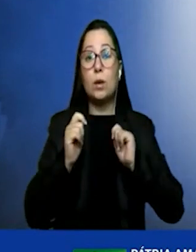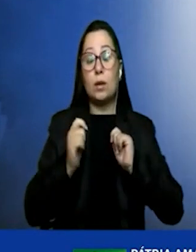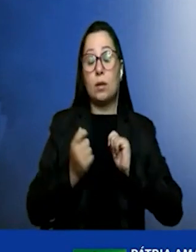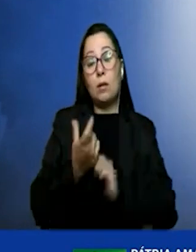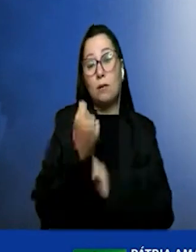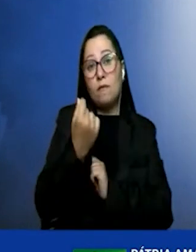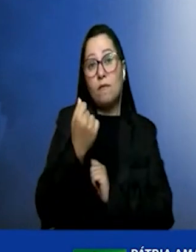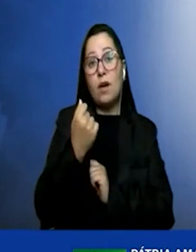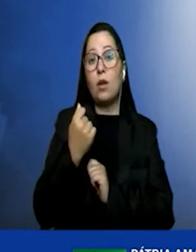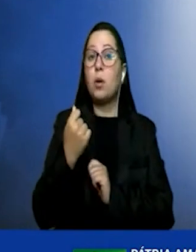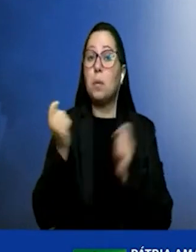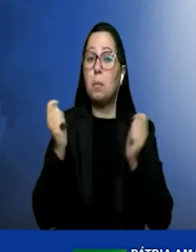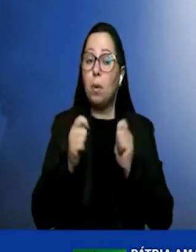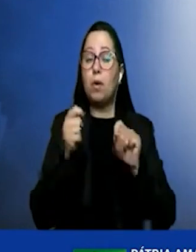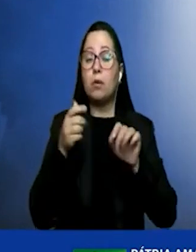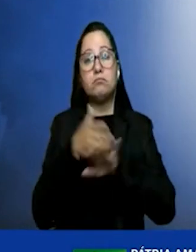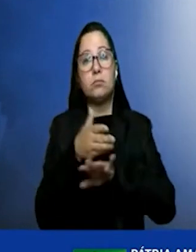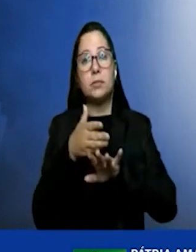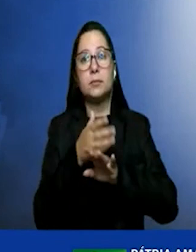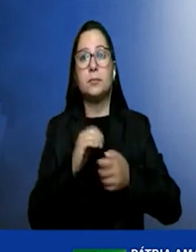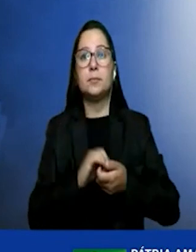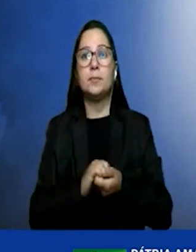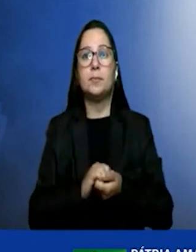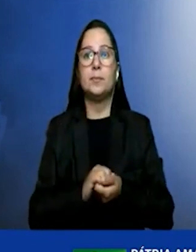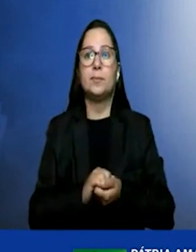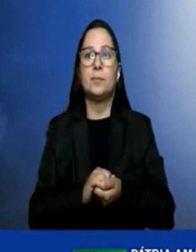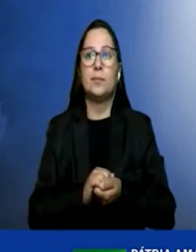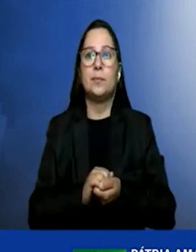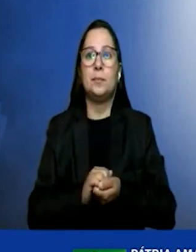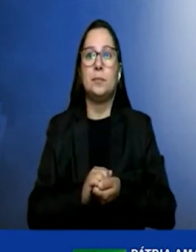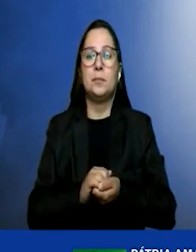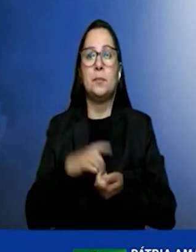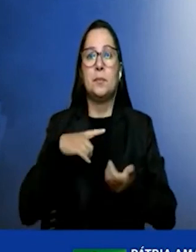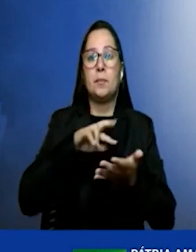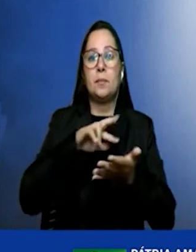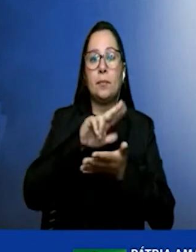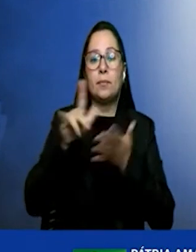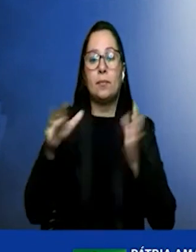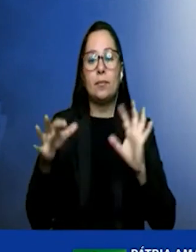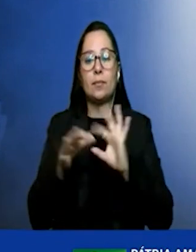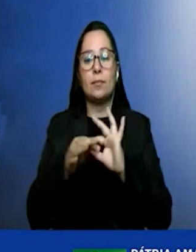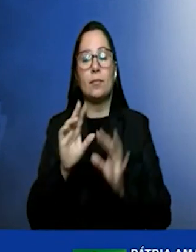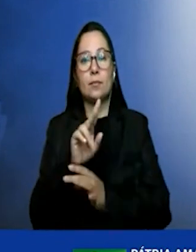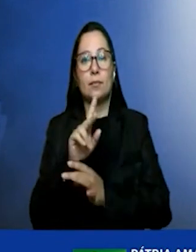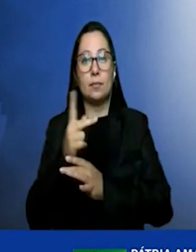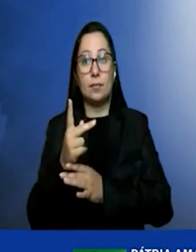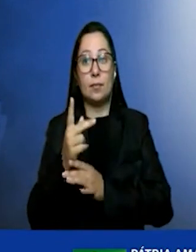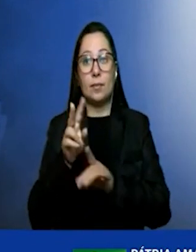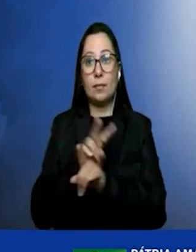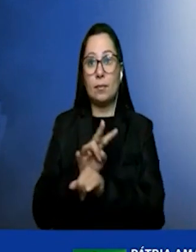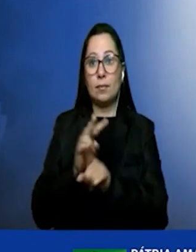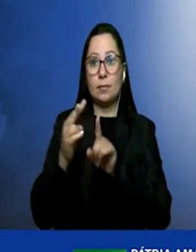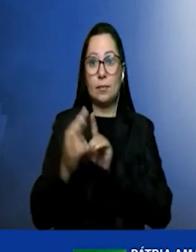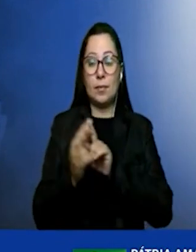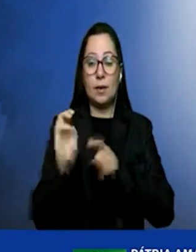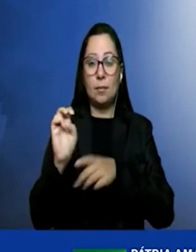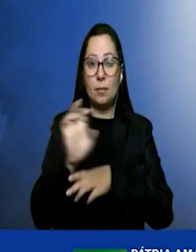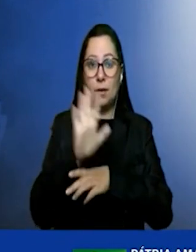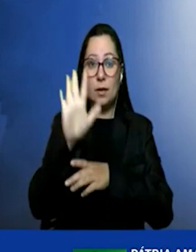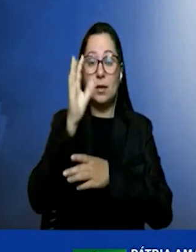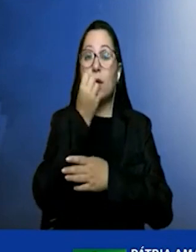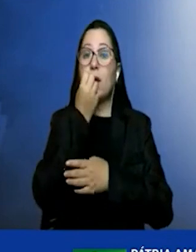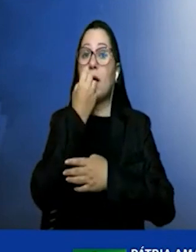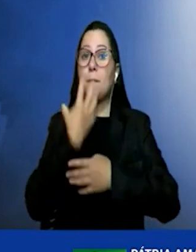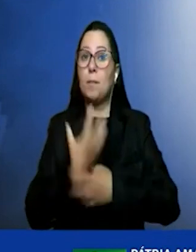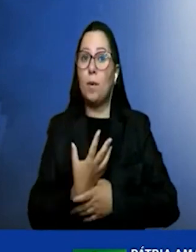acessível. Quando a gente percorre essa cadeia toda para chegar no hidrogênio, ele, do ponto de vista de emissões, ele é muito bom porque ele é emissão